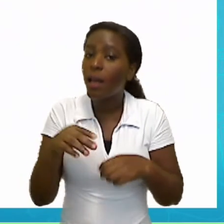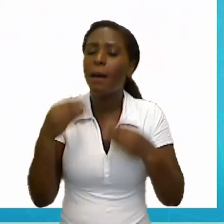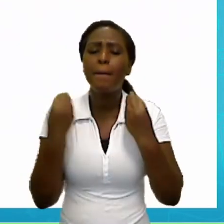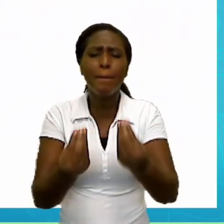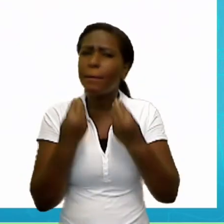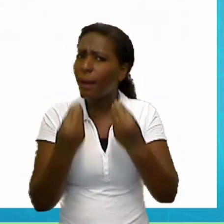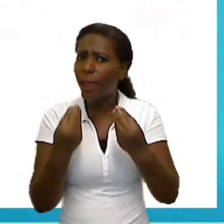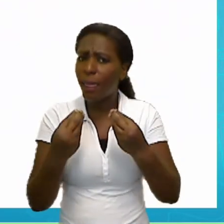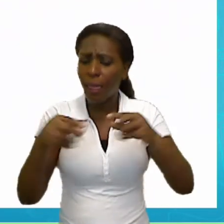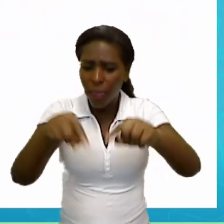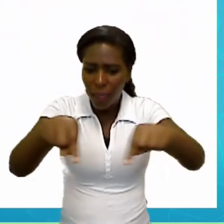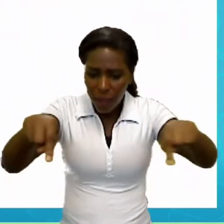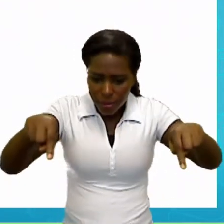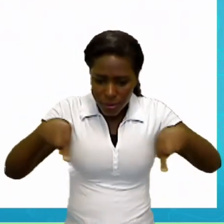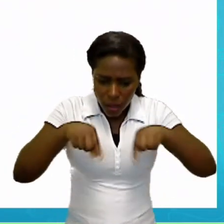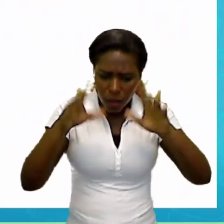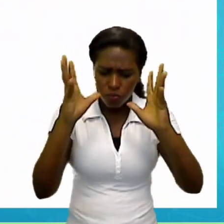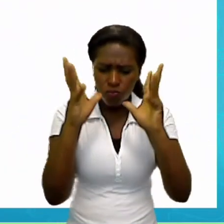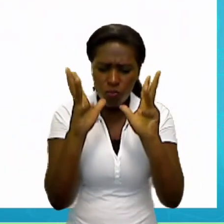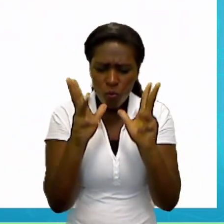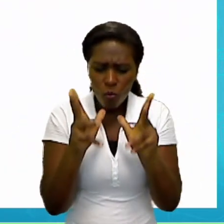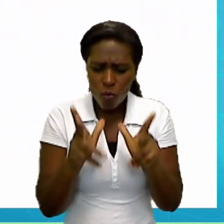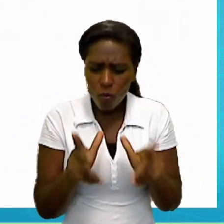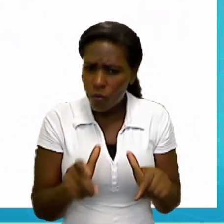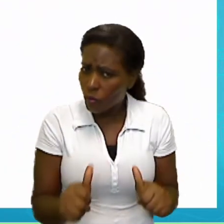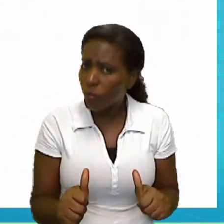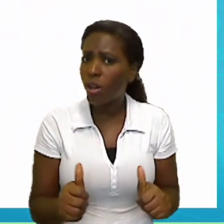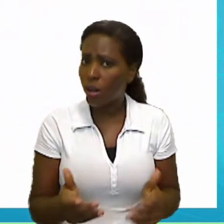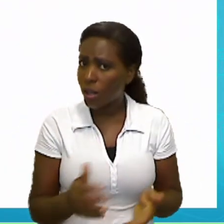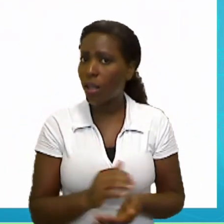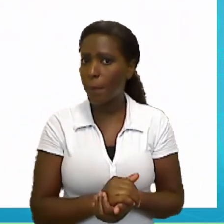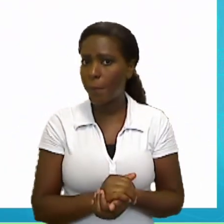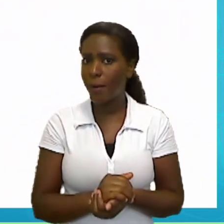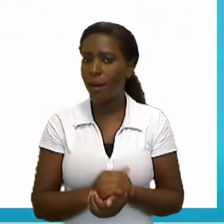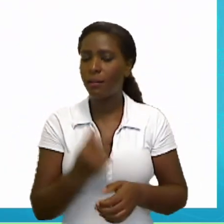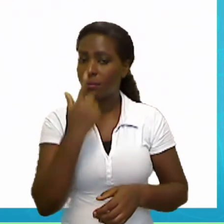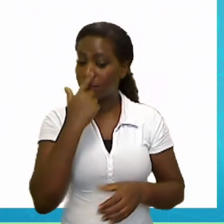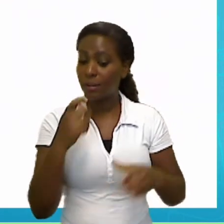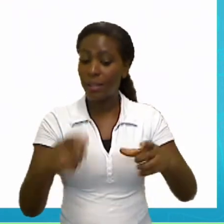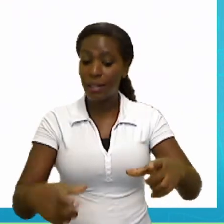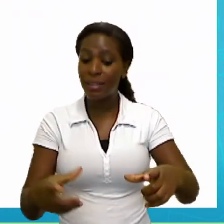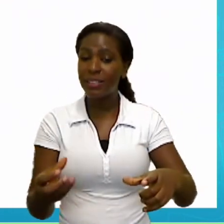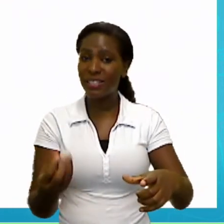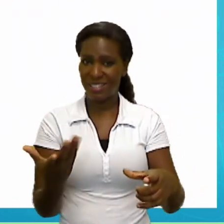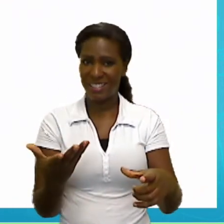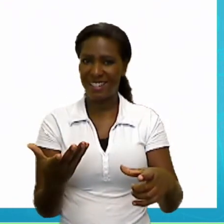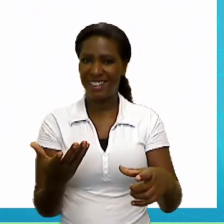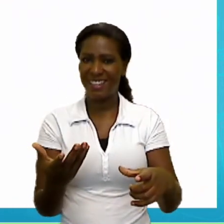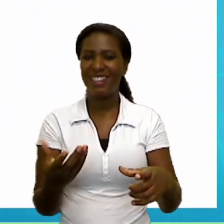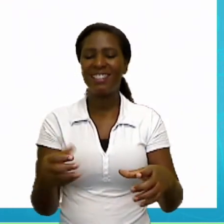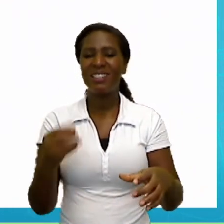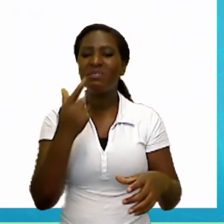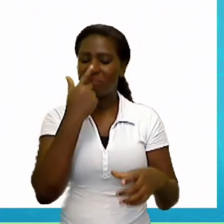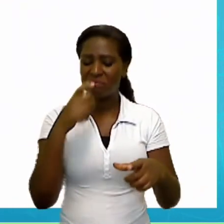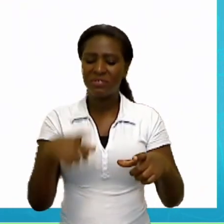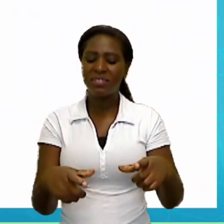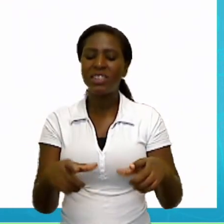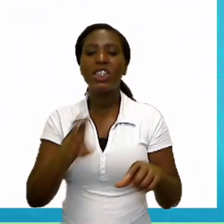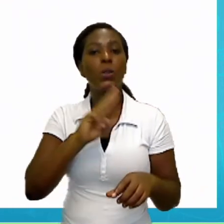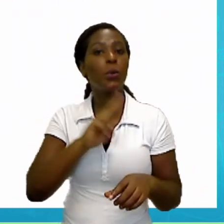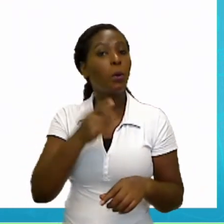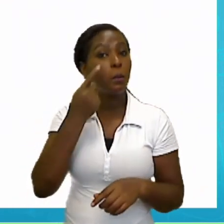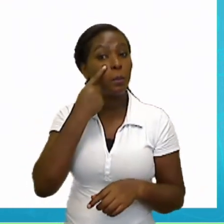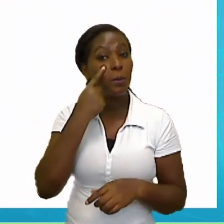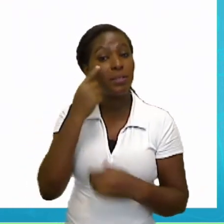nossa amiguinha, a lixeira. Lixeira em inglês. Ben. Repeat. Ben. Ok?